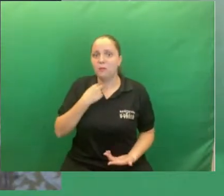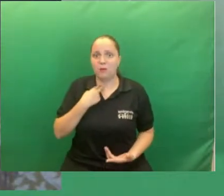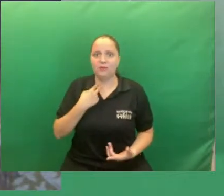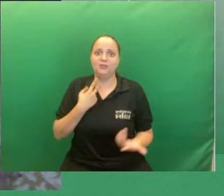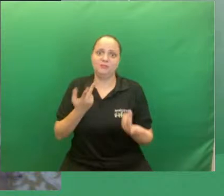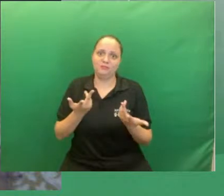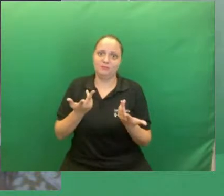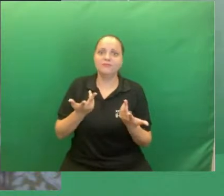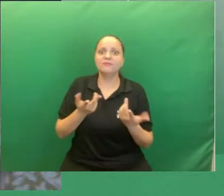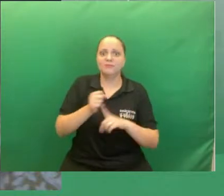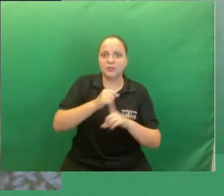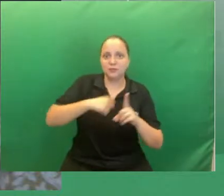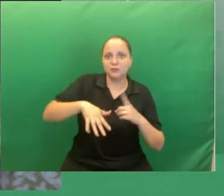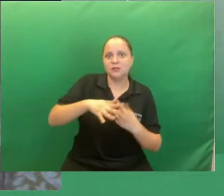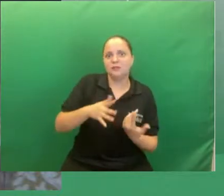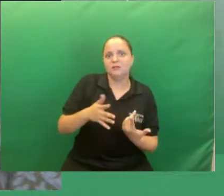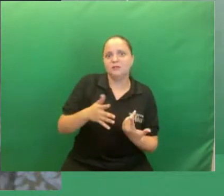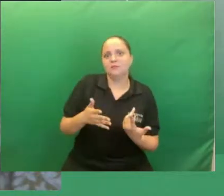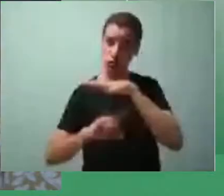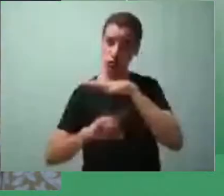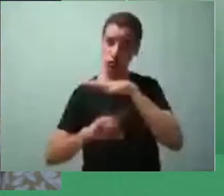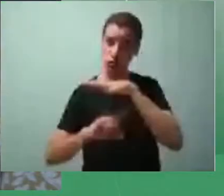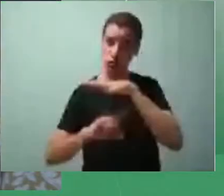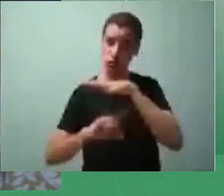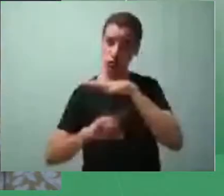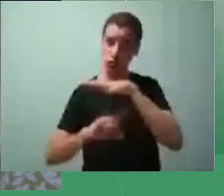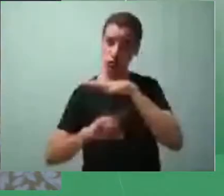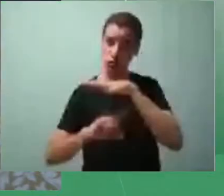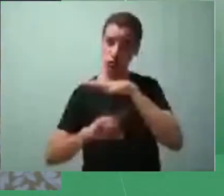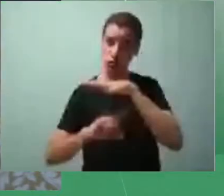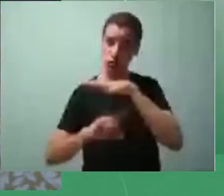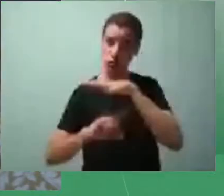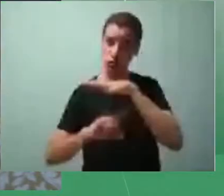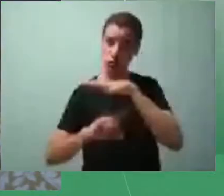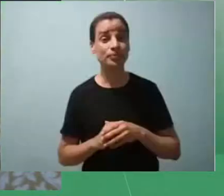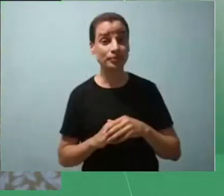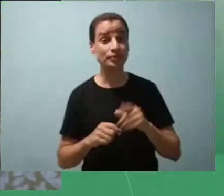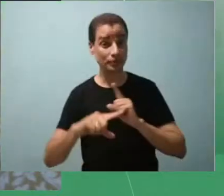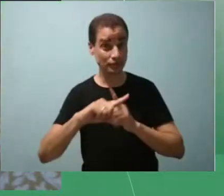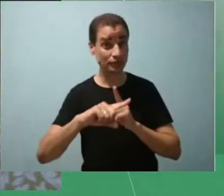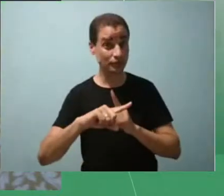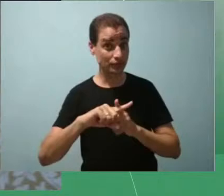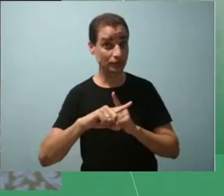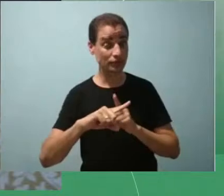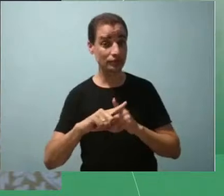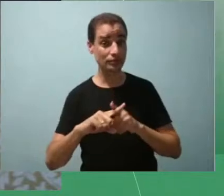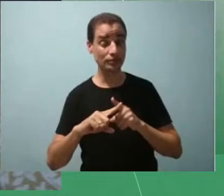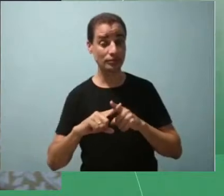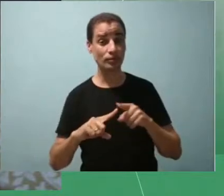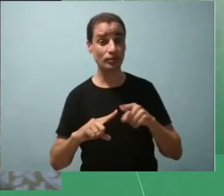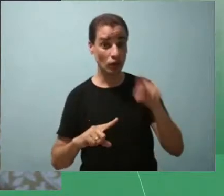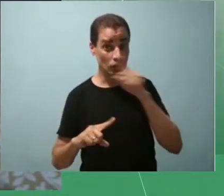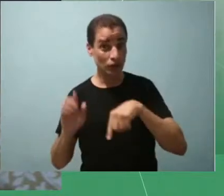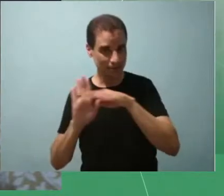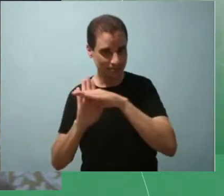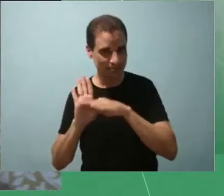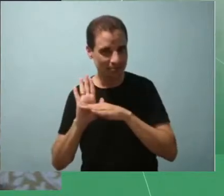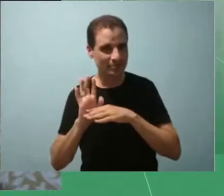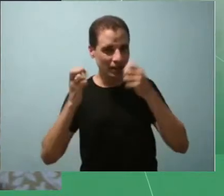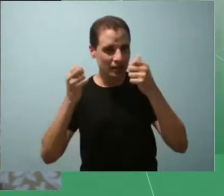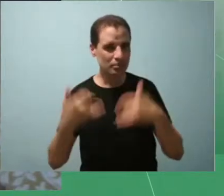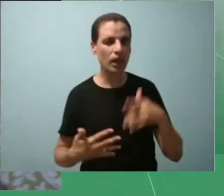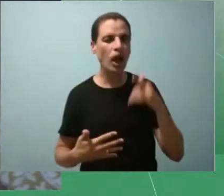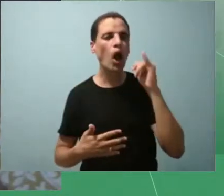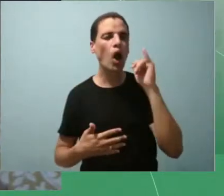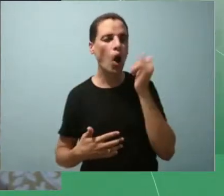como também afirma Bágrino o que aqui nós argumentamos porém é que o próprio conto em